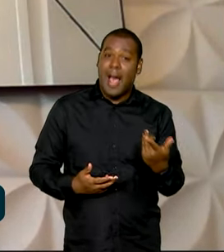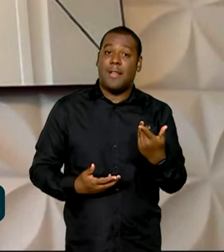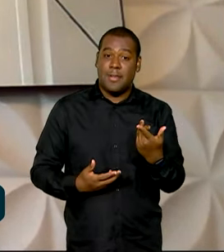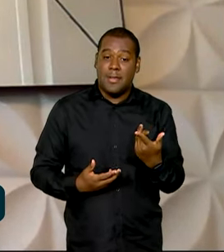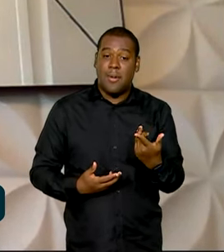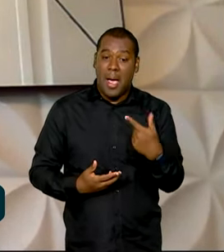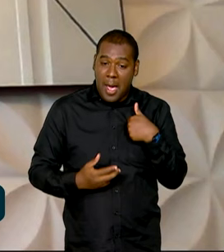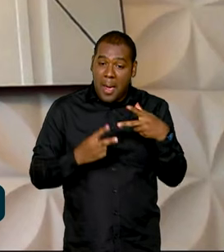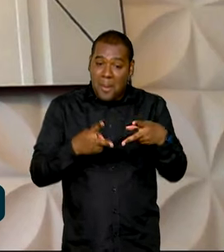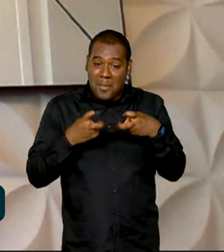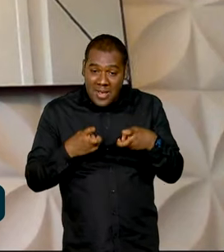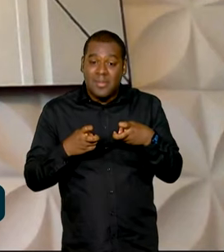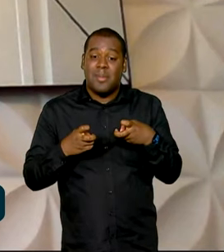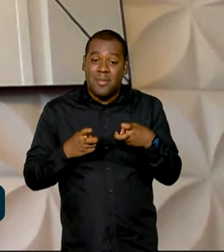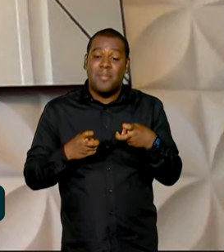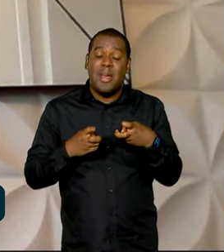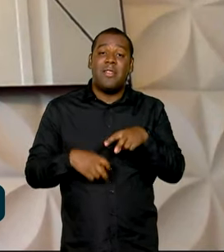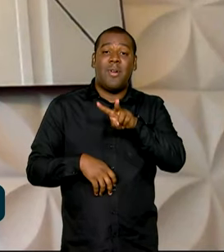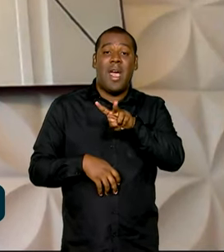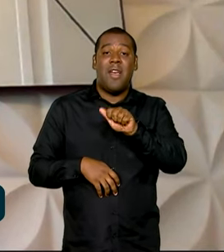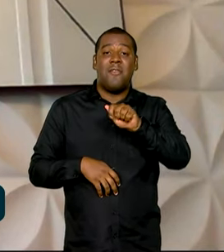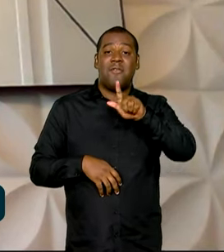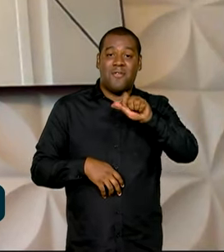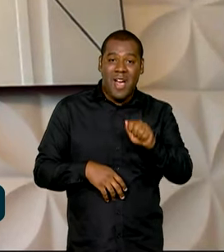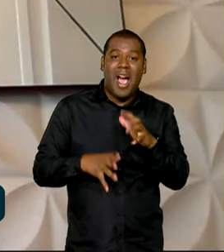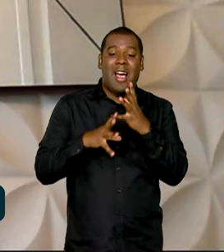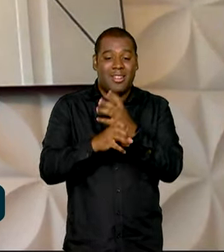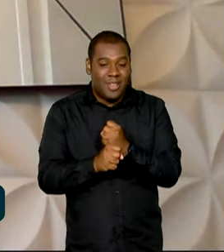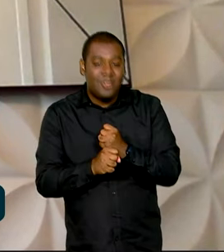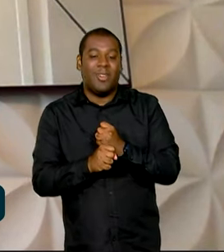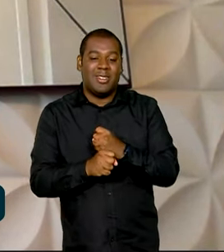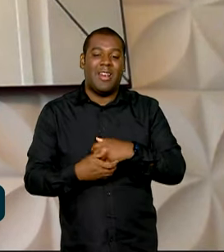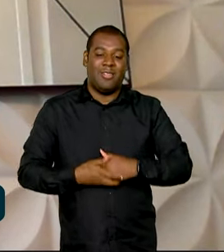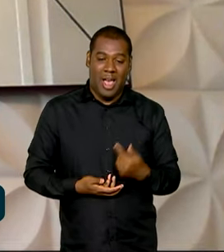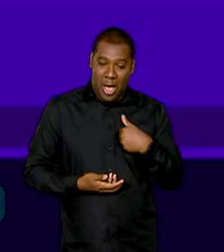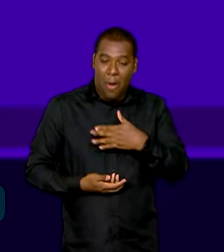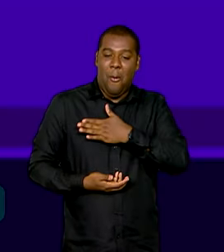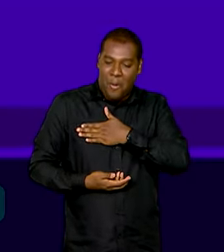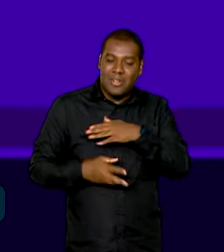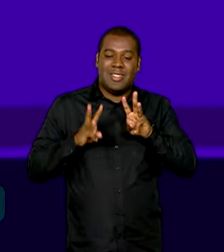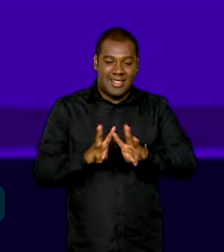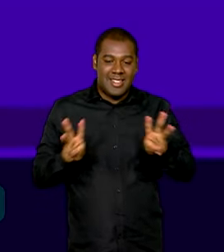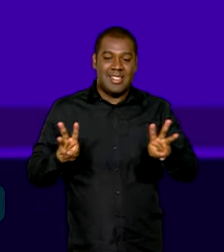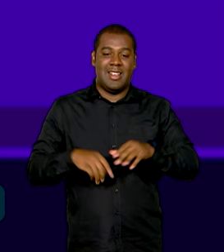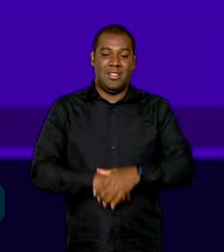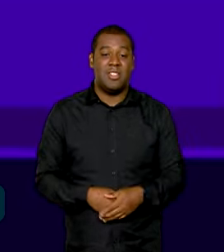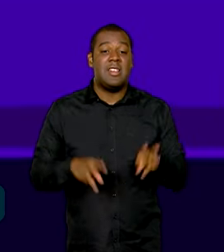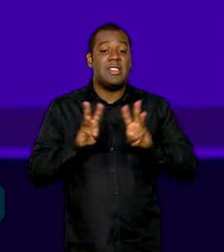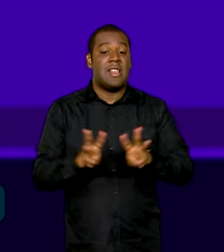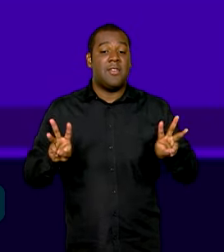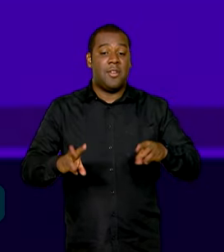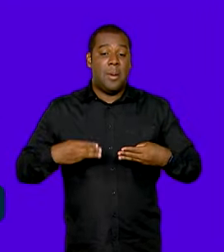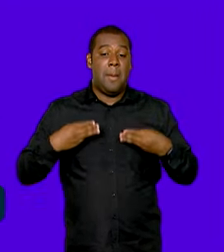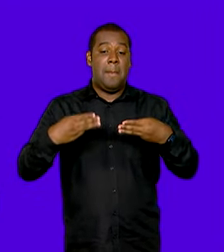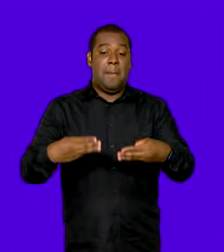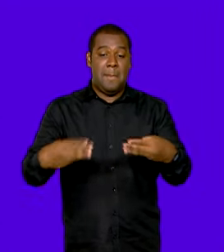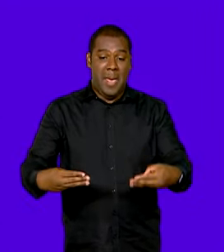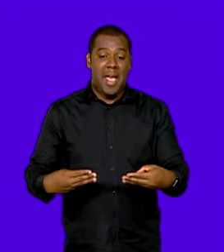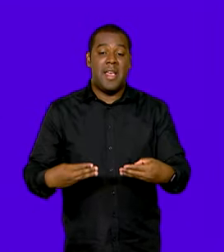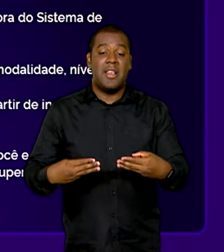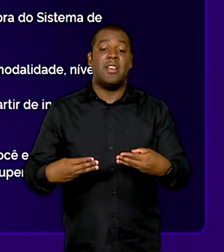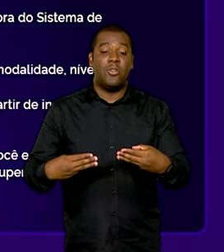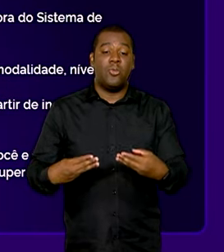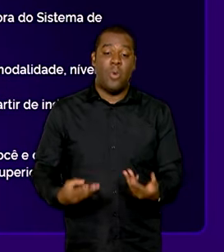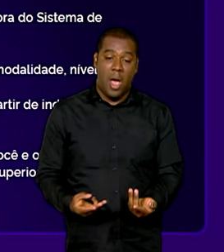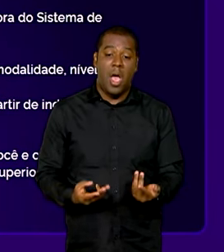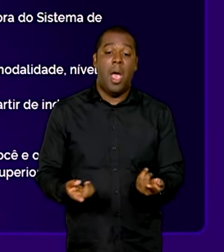ali, o nível da concorrência, tudo mais. Achei bem legal o site, gostei. A plataforma MEC Conecta, criada em